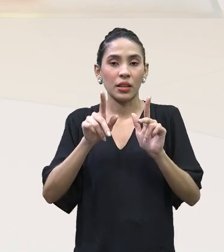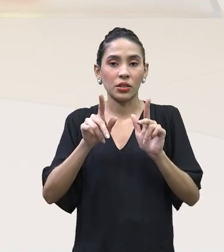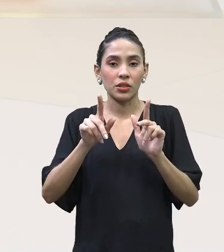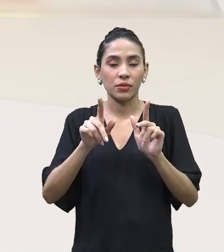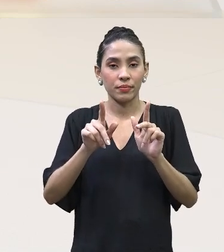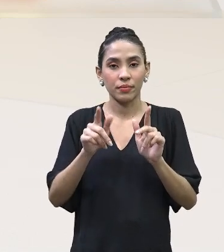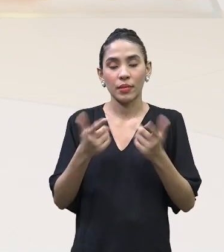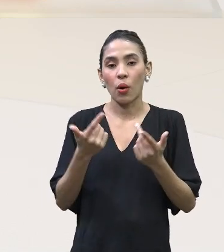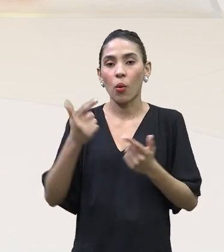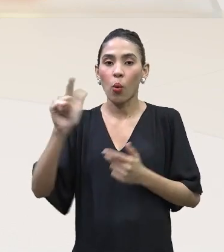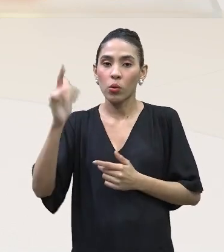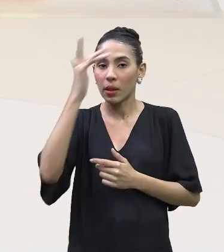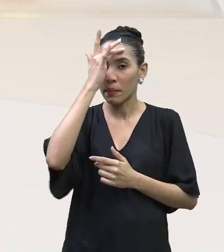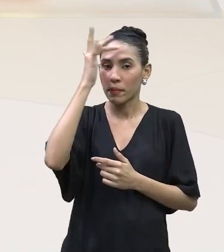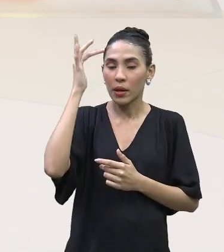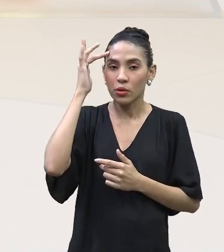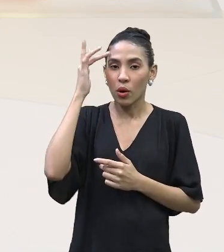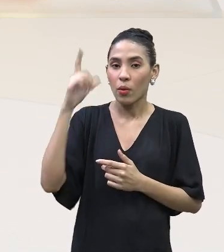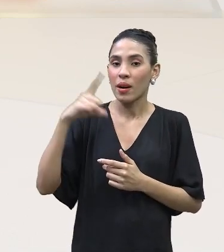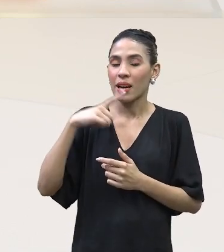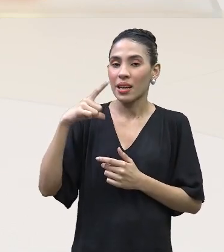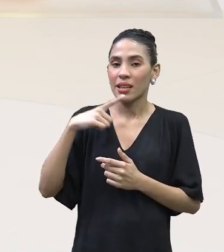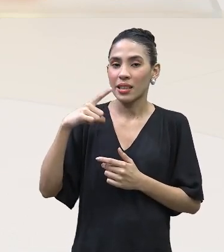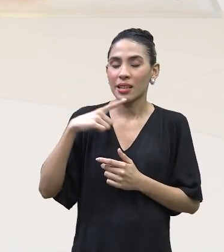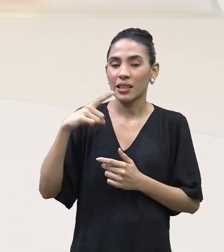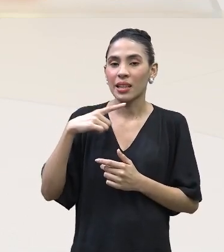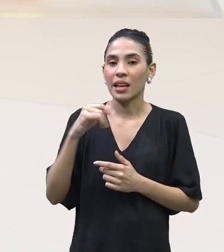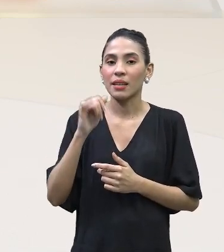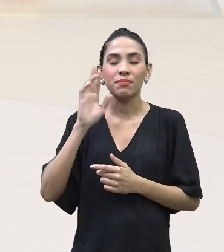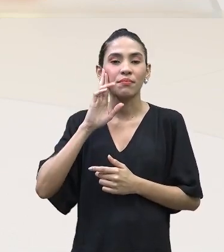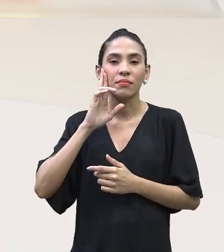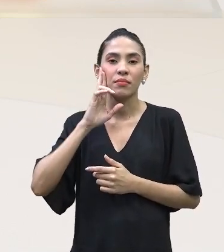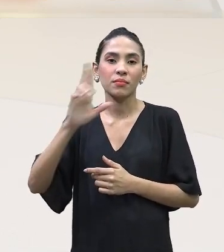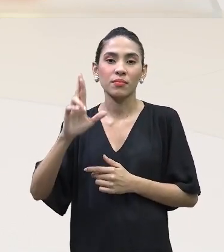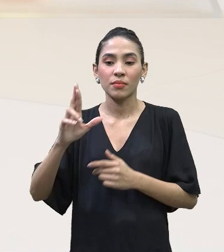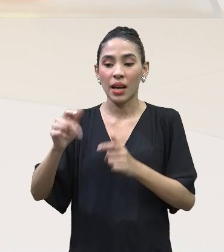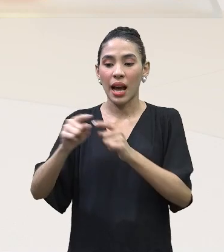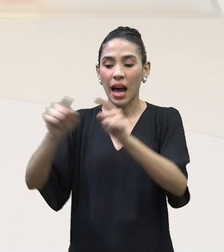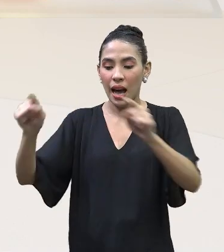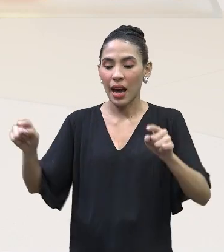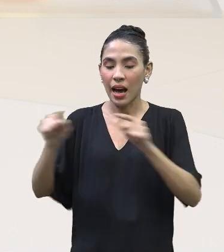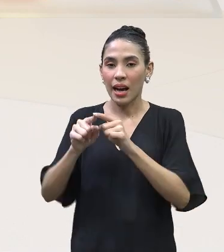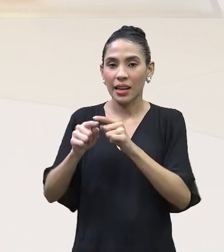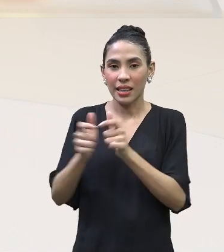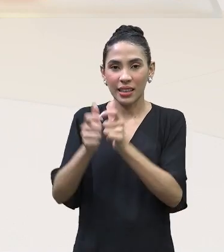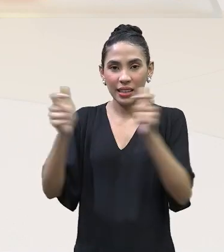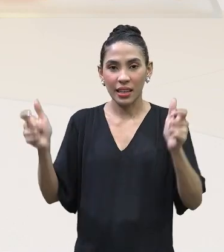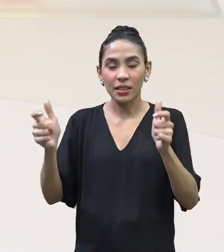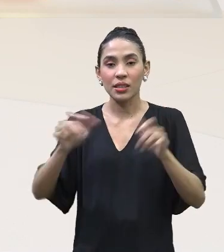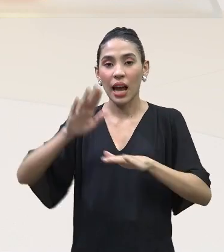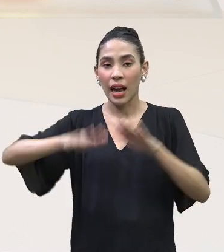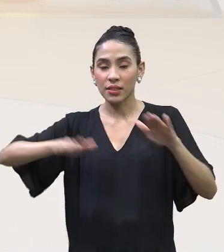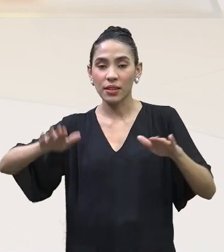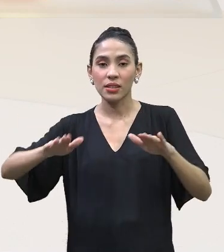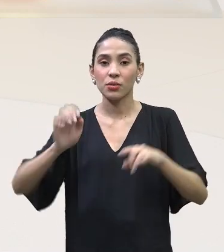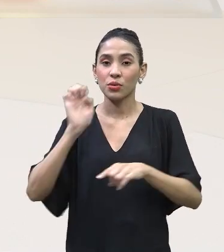produtor de terra, produtor agrícola, o grande detentor de terra e muitas vezes, professor, o próprio Estado brasileiro, ele